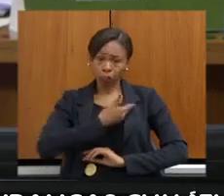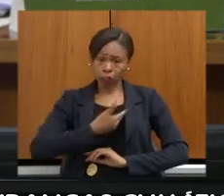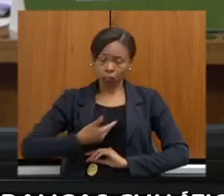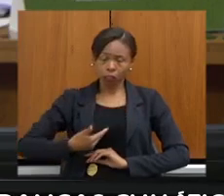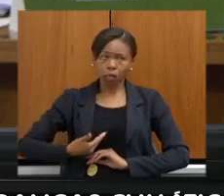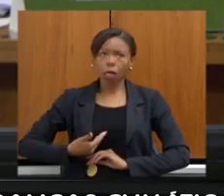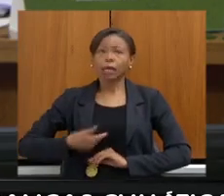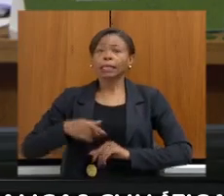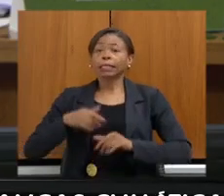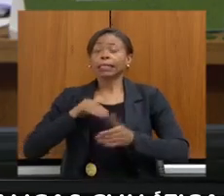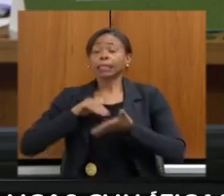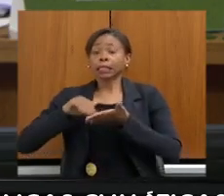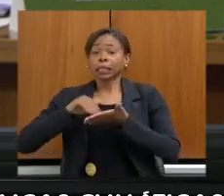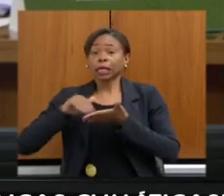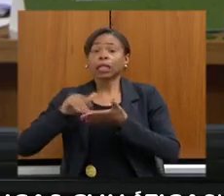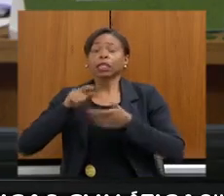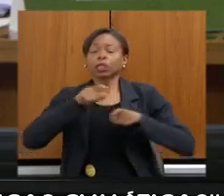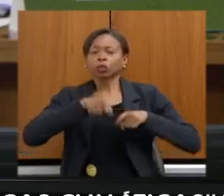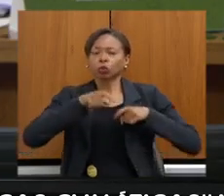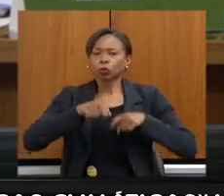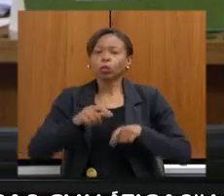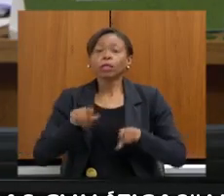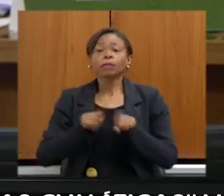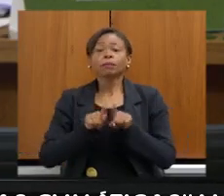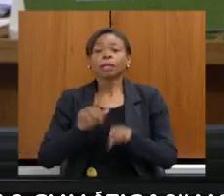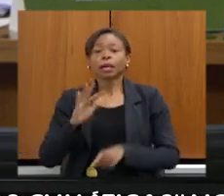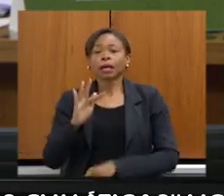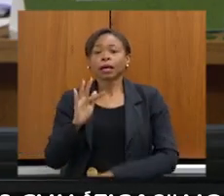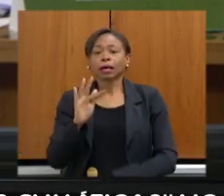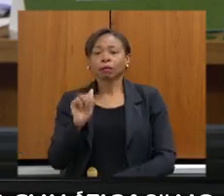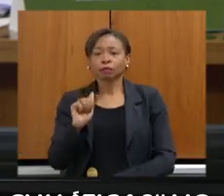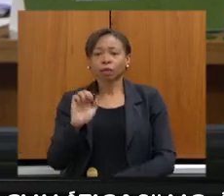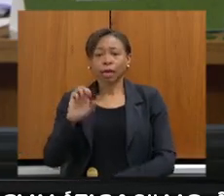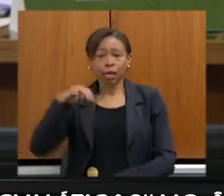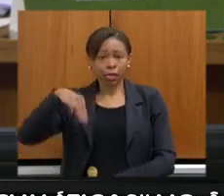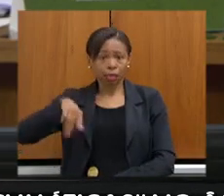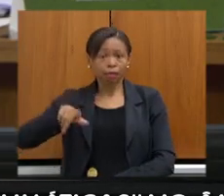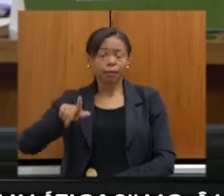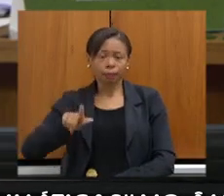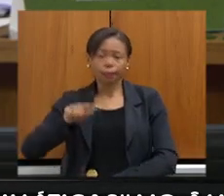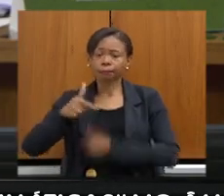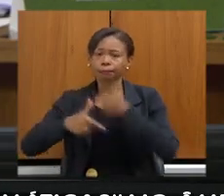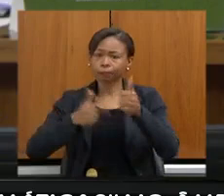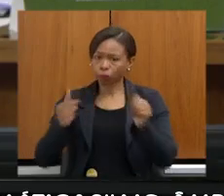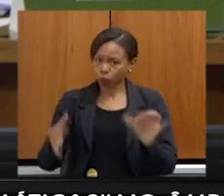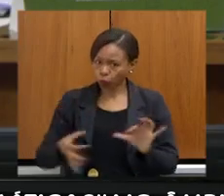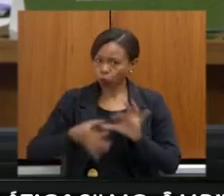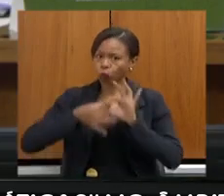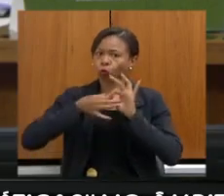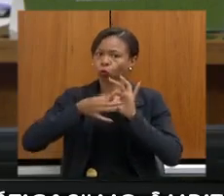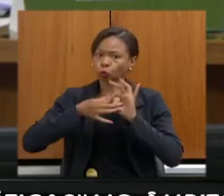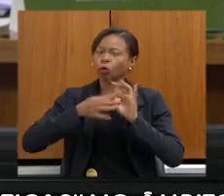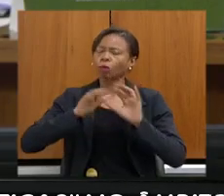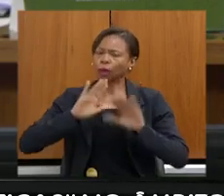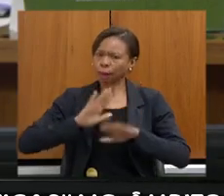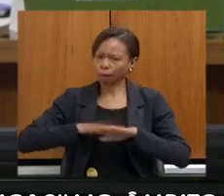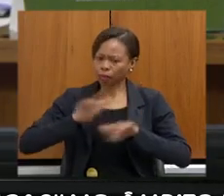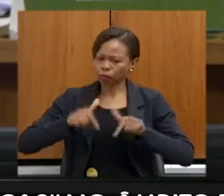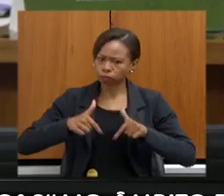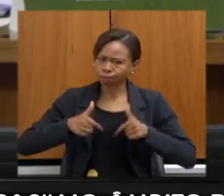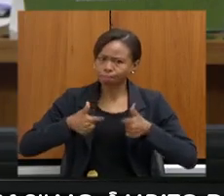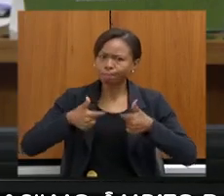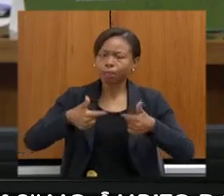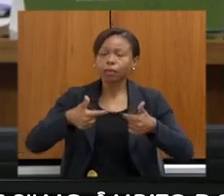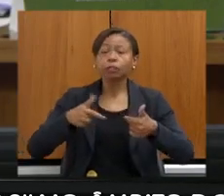de Agricultura, mas destacar aqui a FAENG. tão logo nós começamos a fazer esse acompanhamento mais contínuo, apresentamos duas vezes